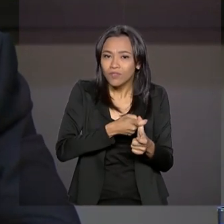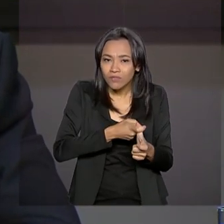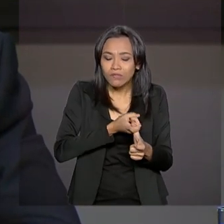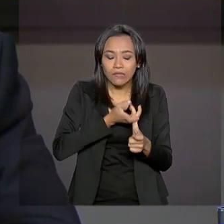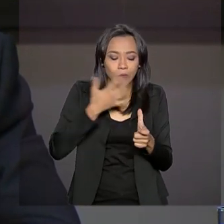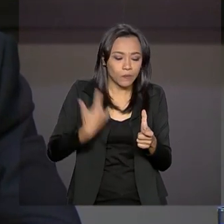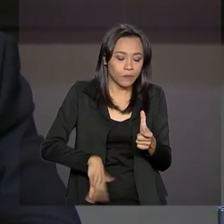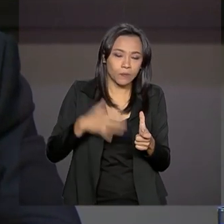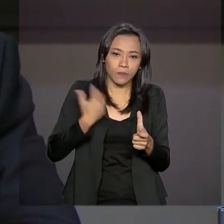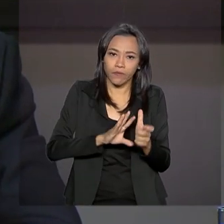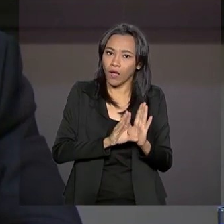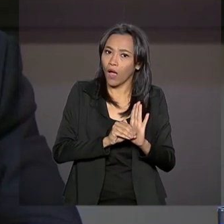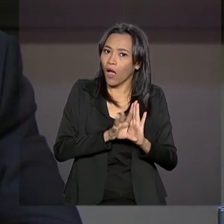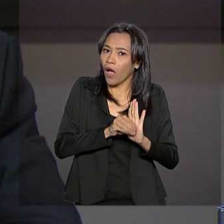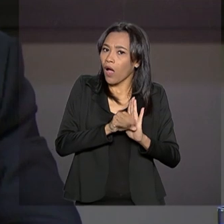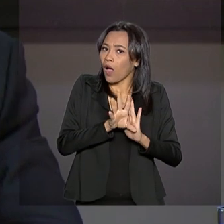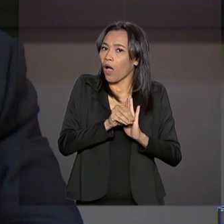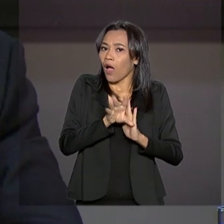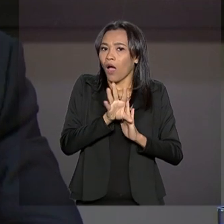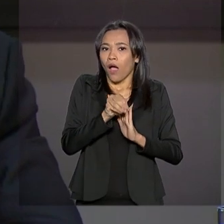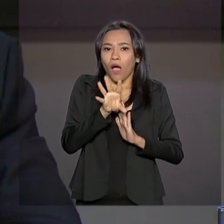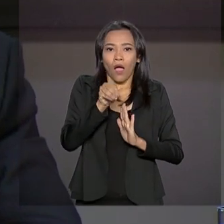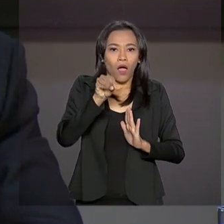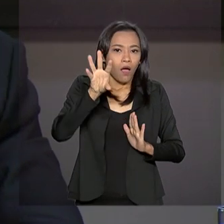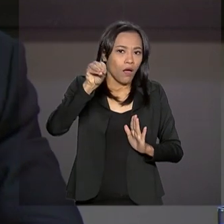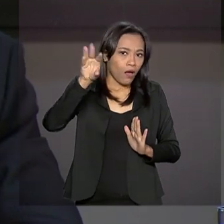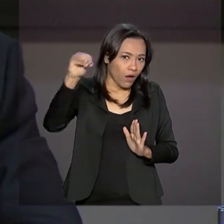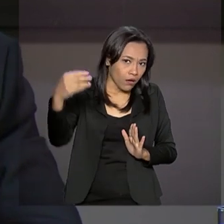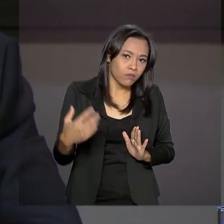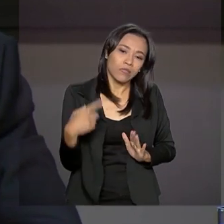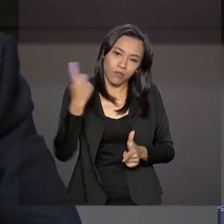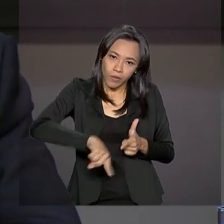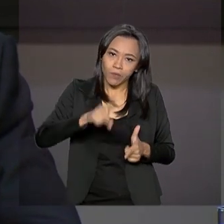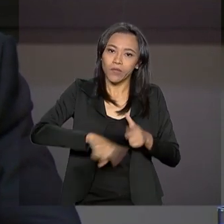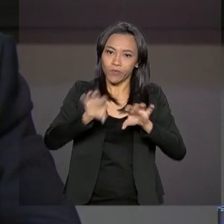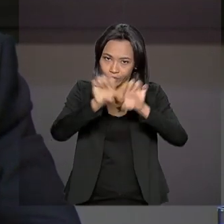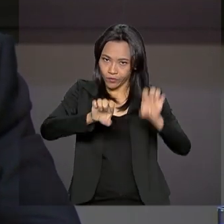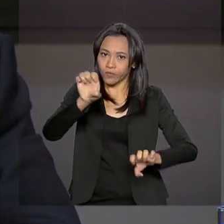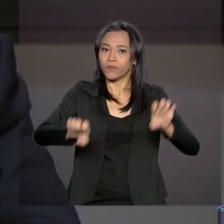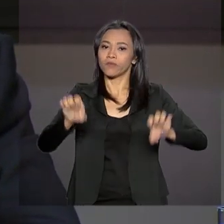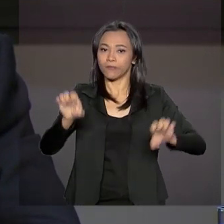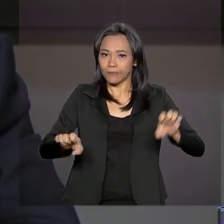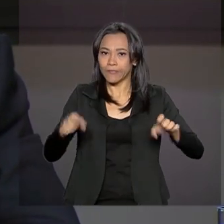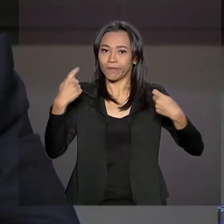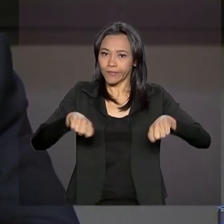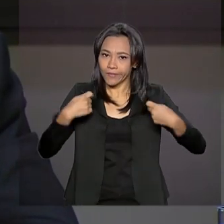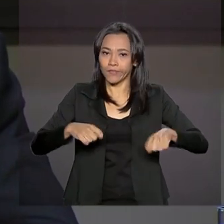e ele é crescente e ele tem causas estruturais e precisa ser enfrentado.